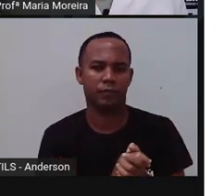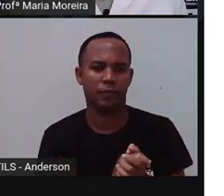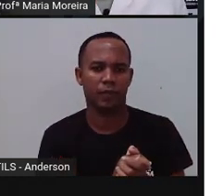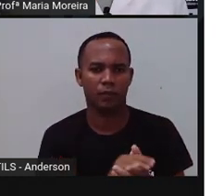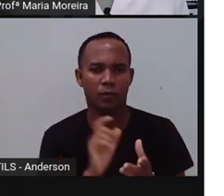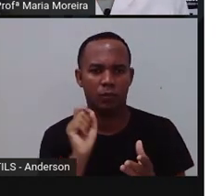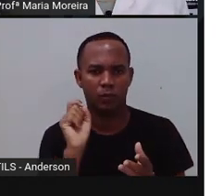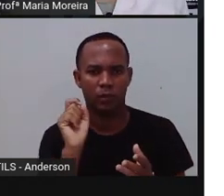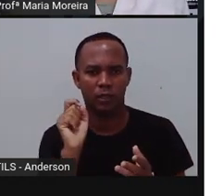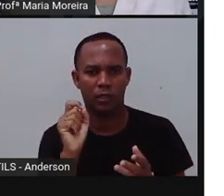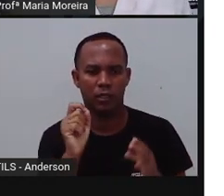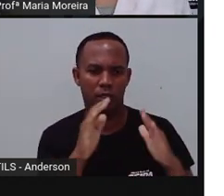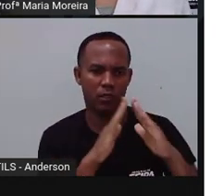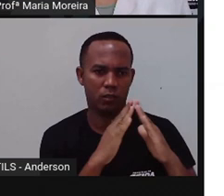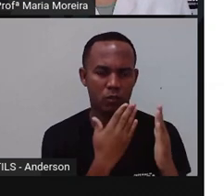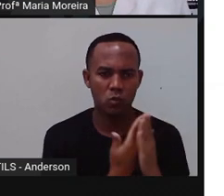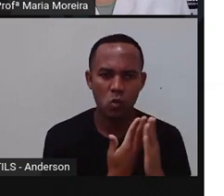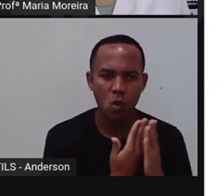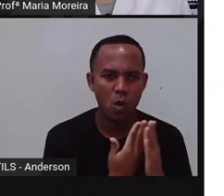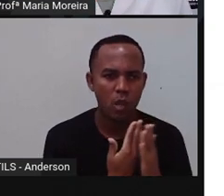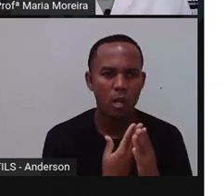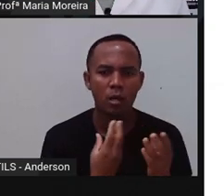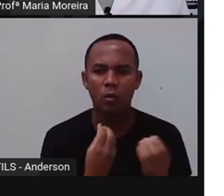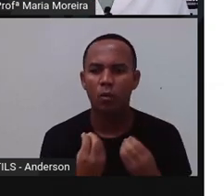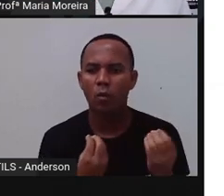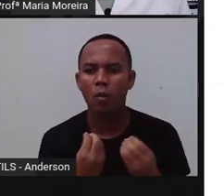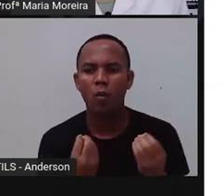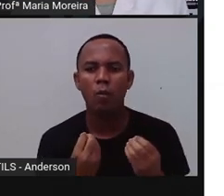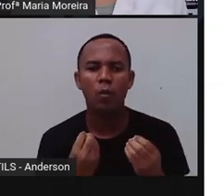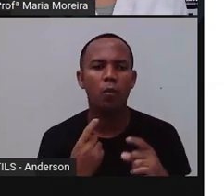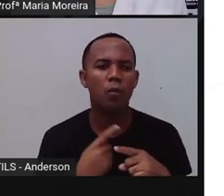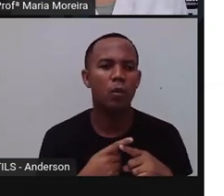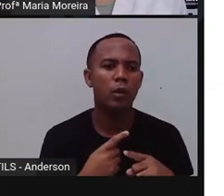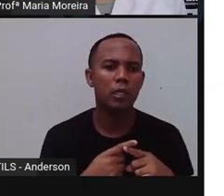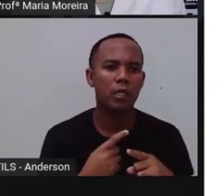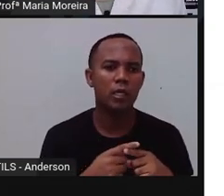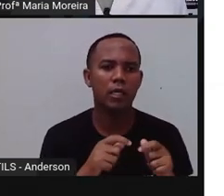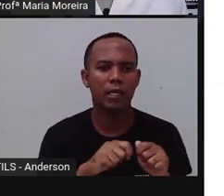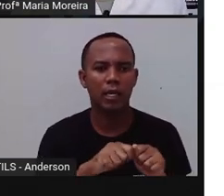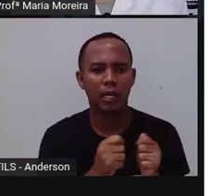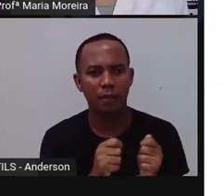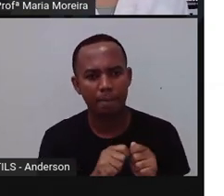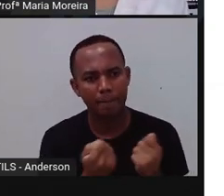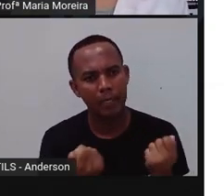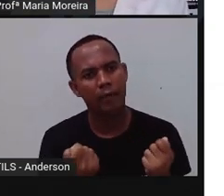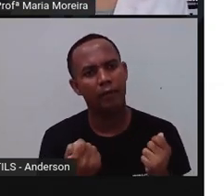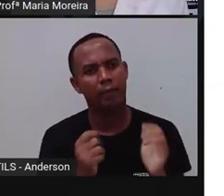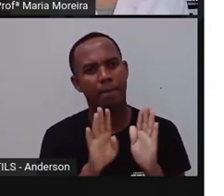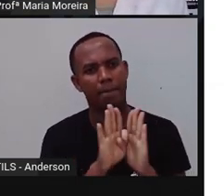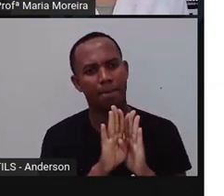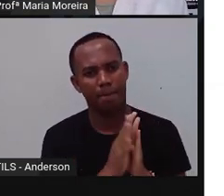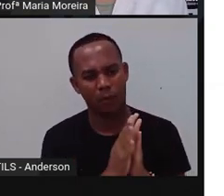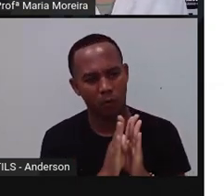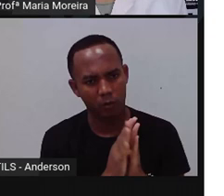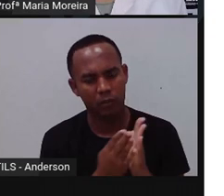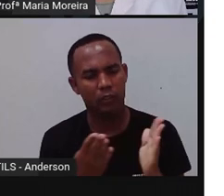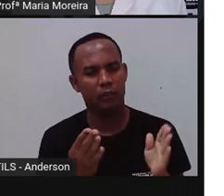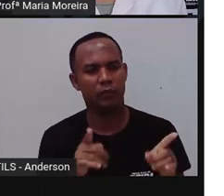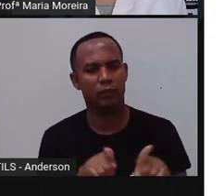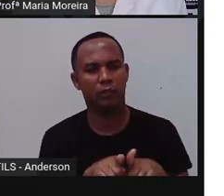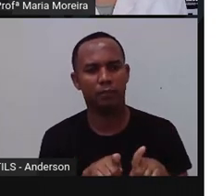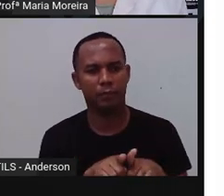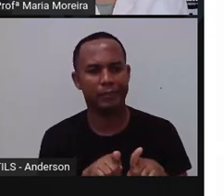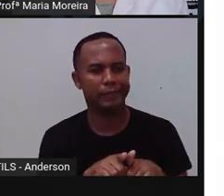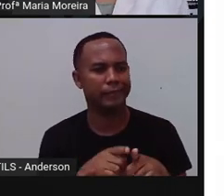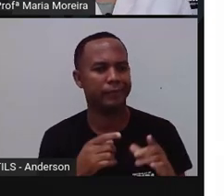regras, a escola acaba não funcionando. Por quê? Porque vão acabar as cadeiras, as portas, as salas não vão ter as portas para ficarem